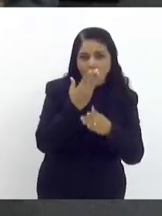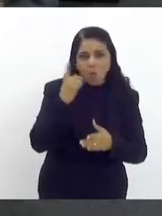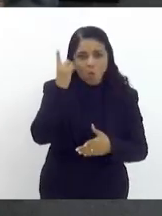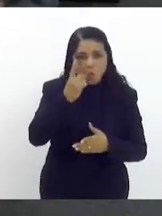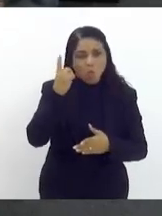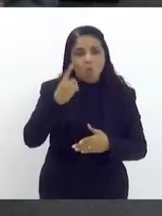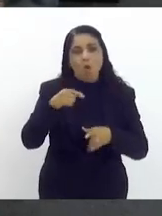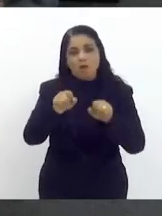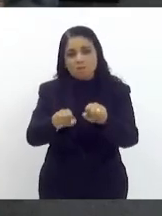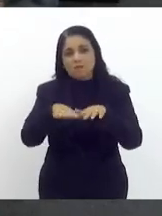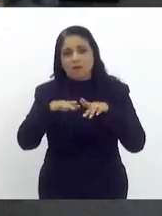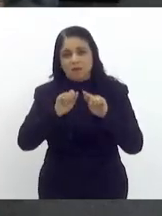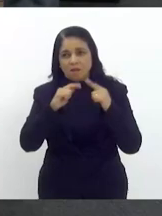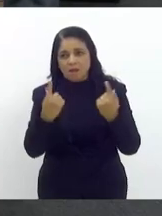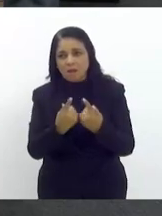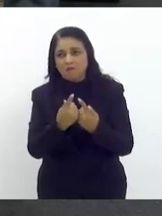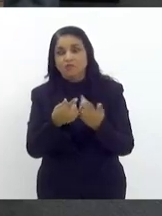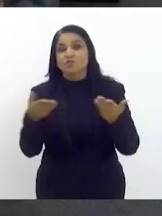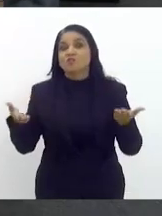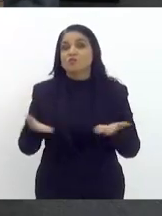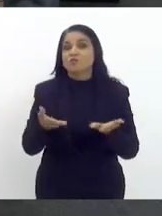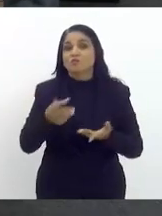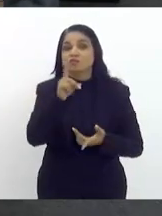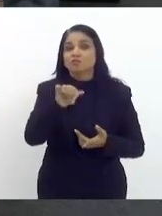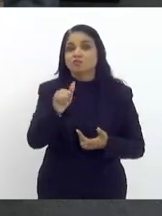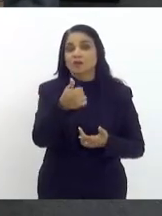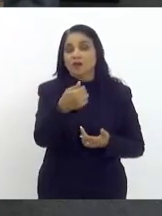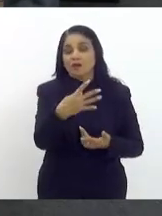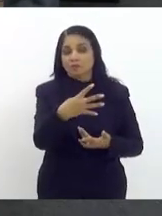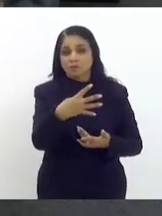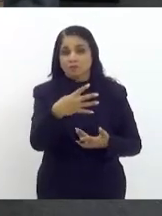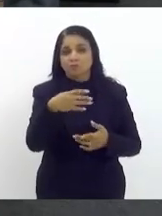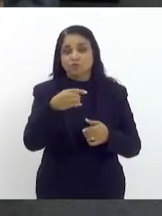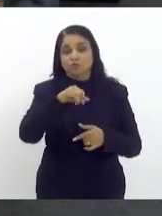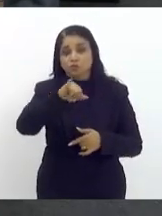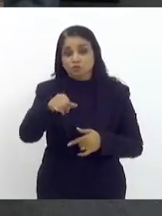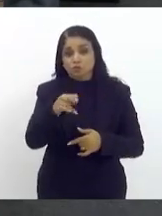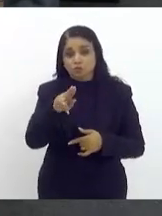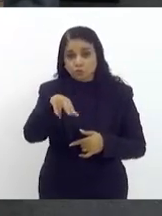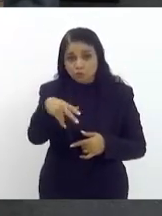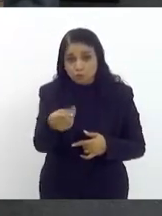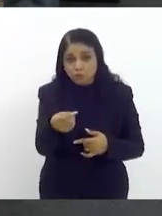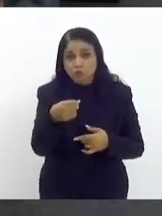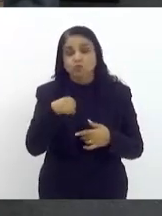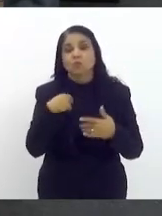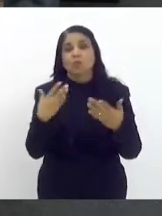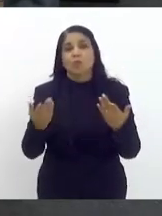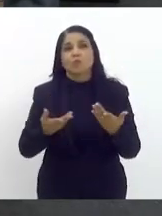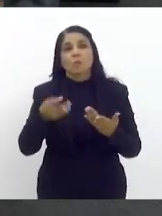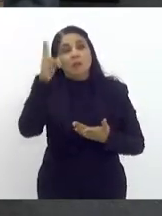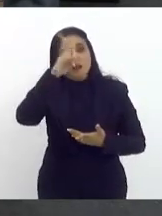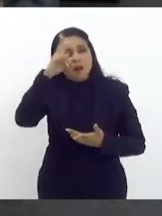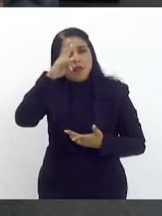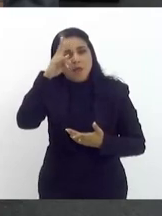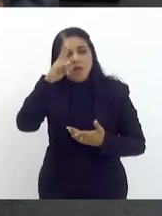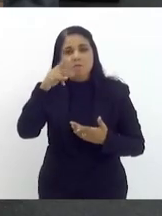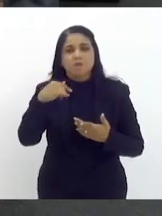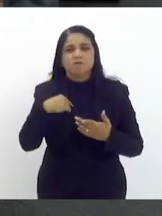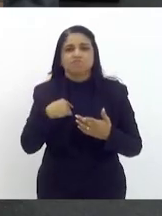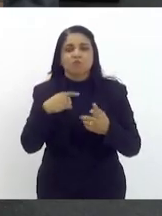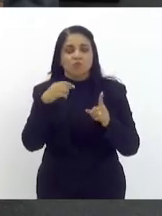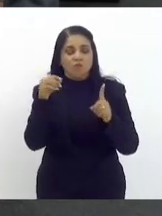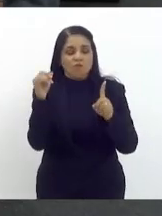presidenta e hoje dia 14 de junho dia também que rememora o trágico